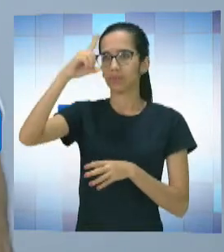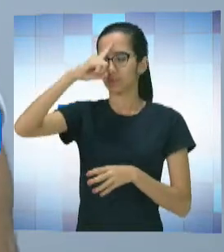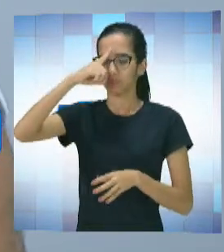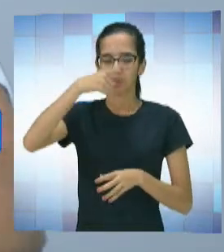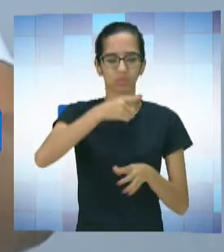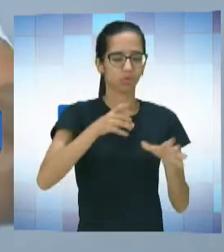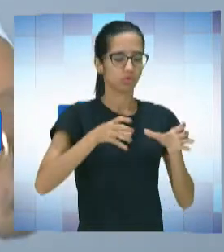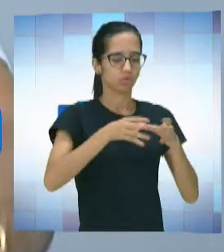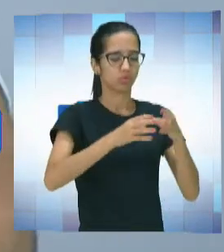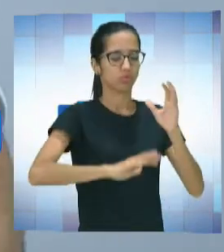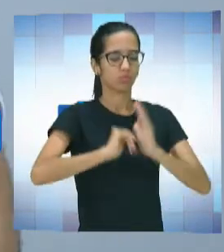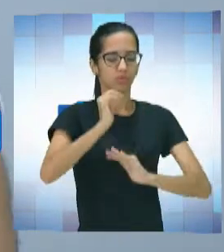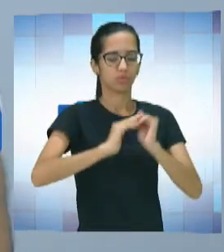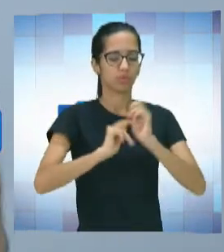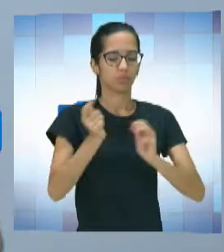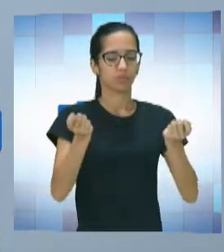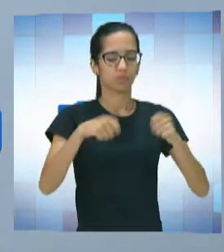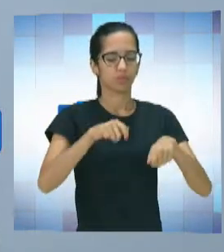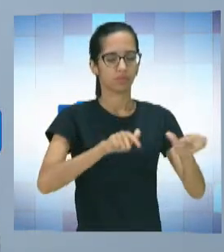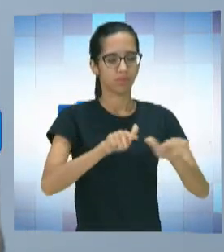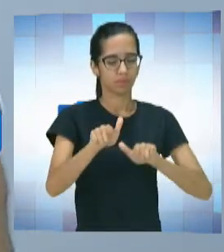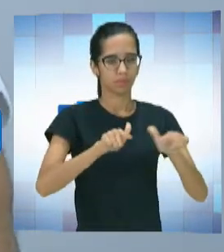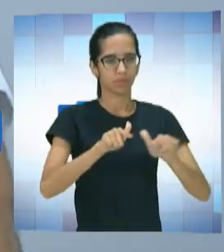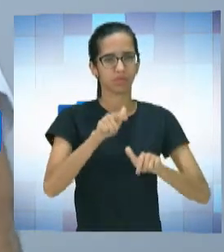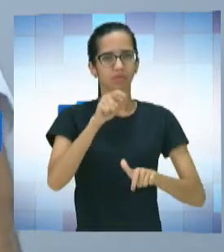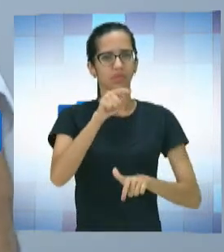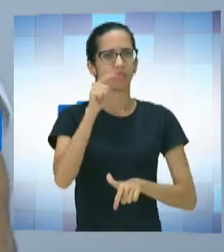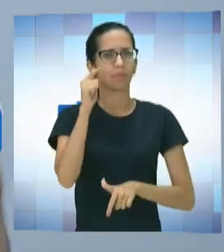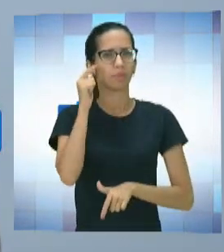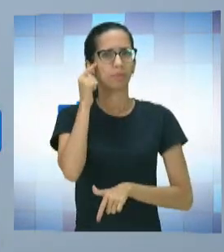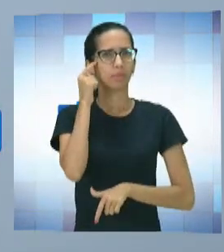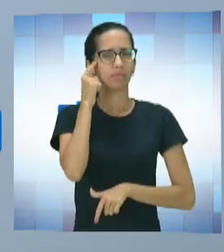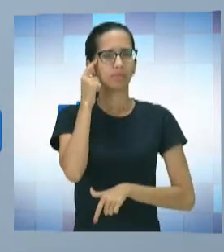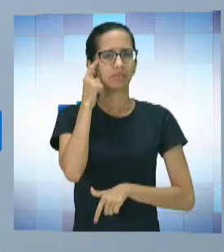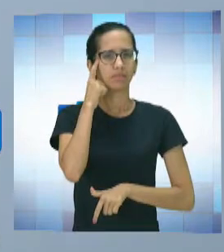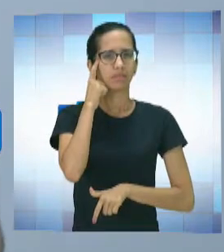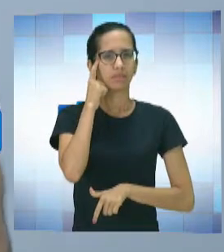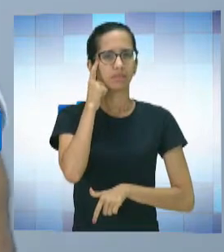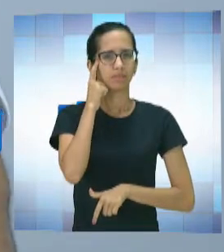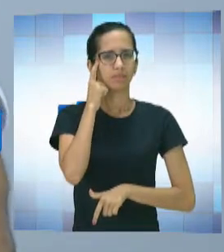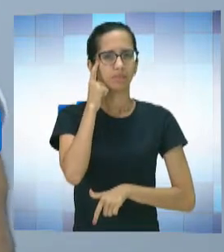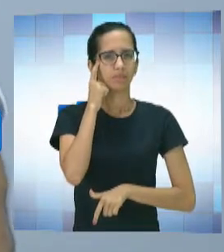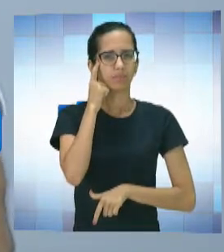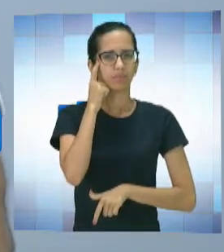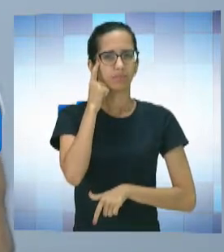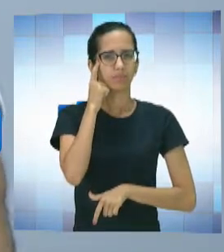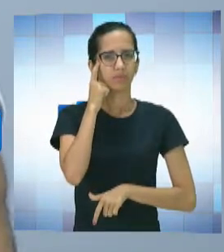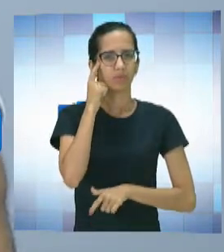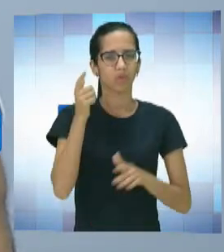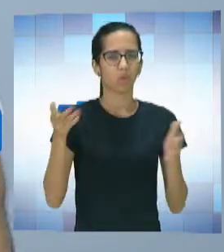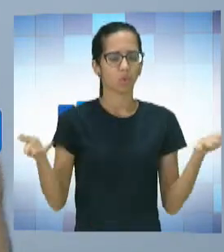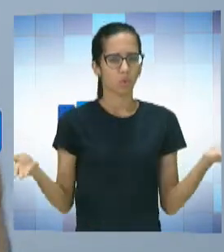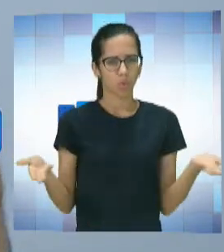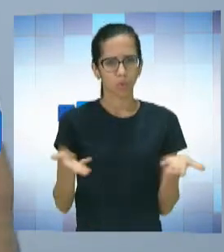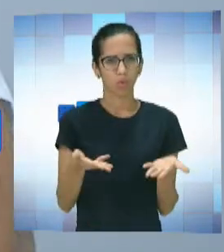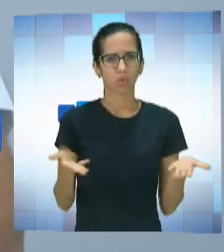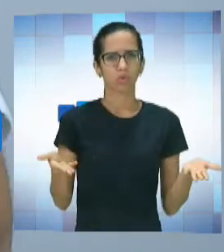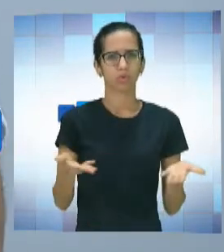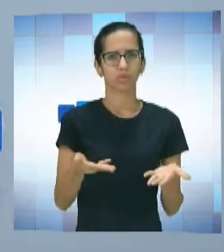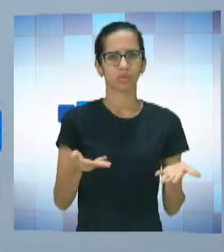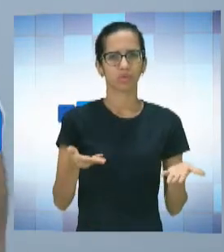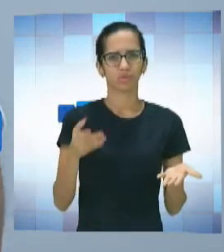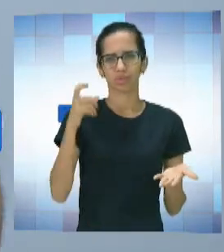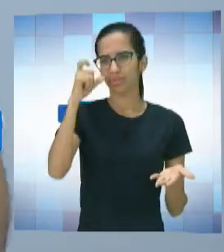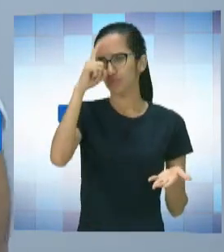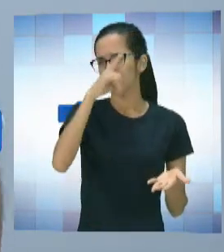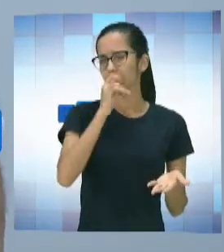nós possamos estar trabalhando. Olha, Chico, se você for analisar hoje cada dificuldade que, assim, de mãe